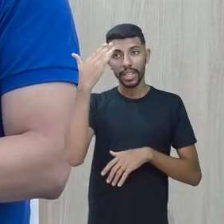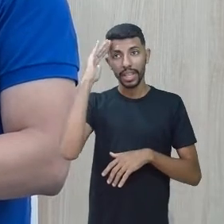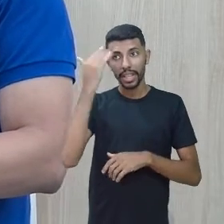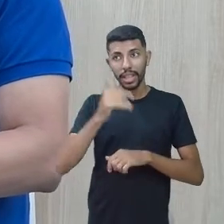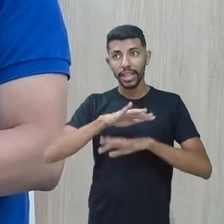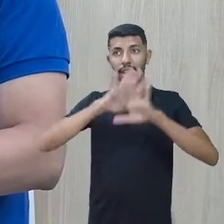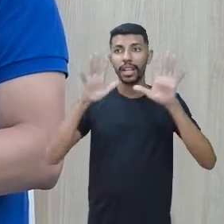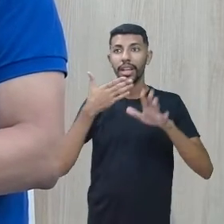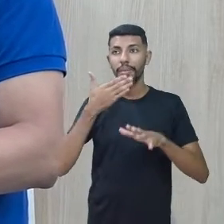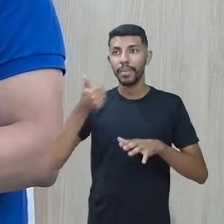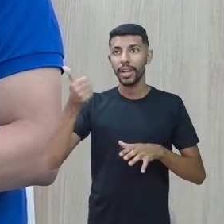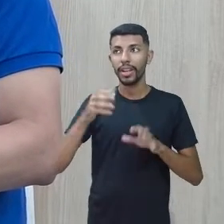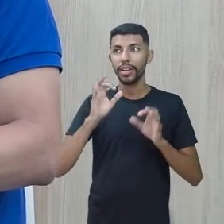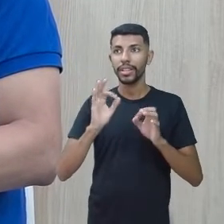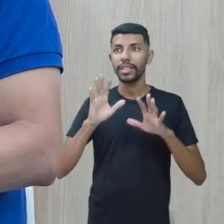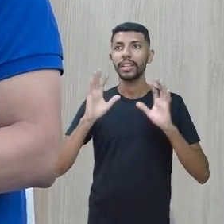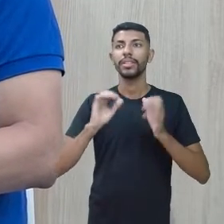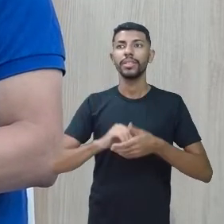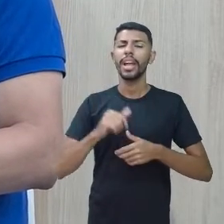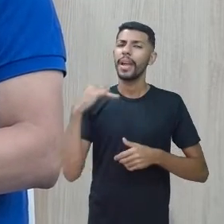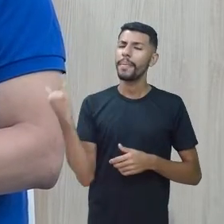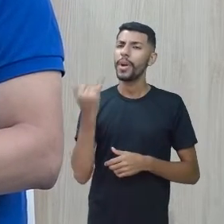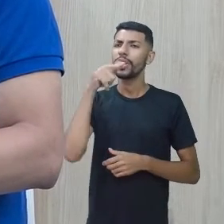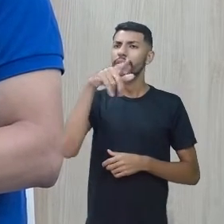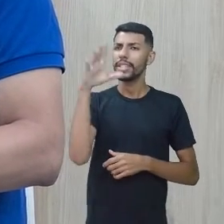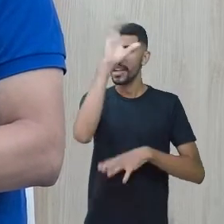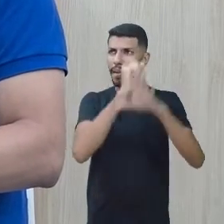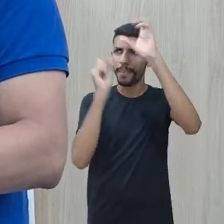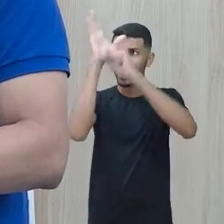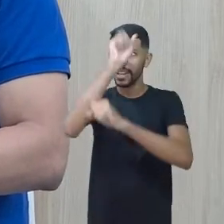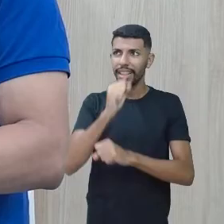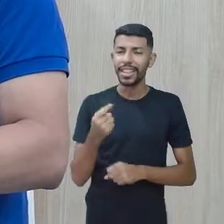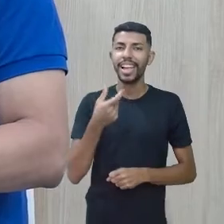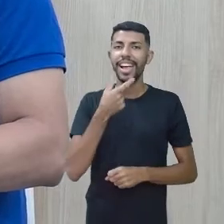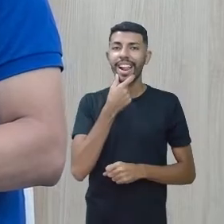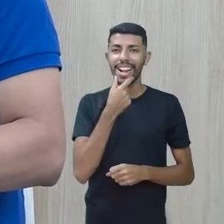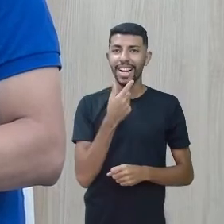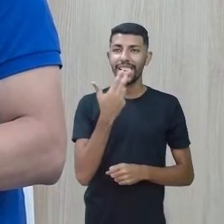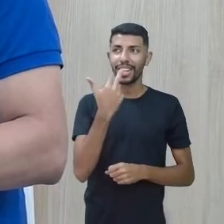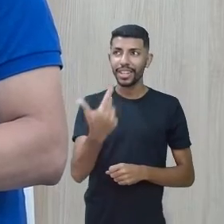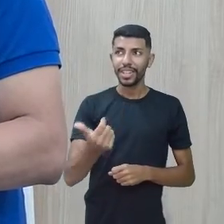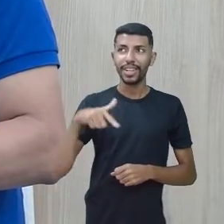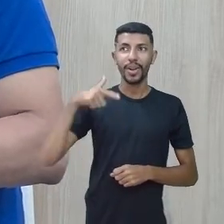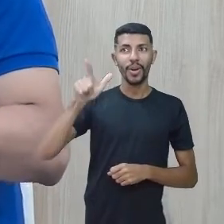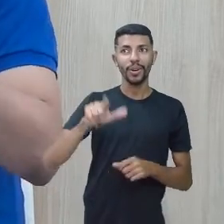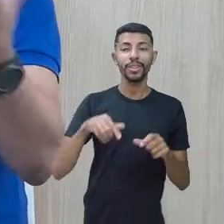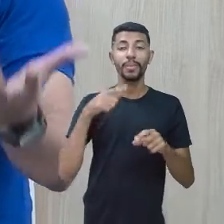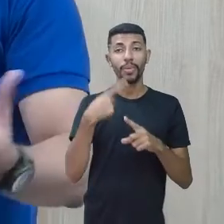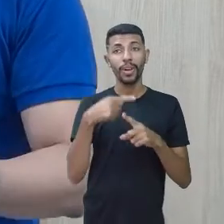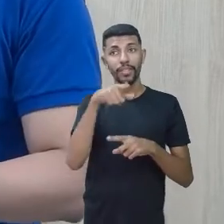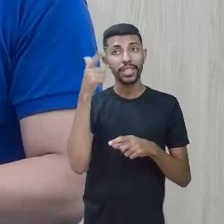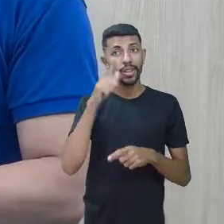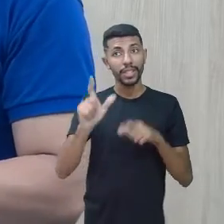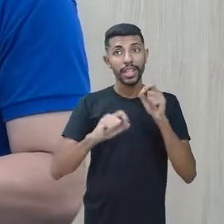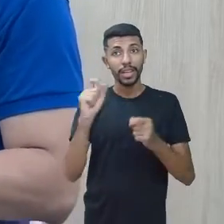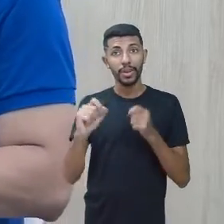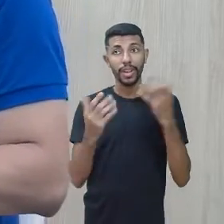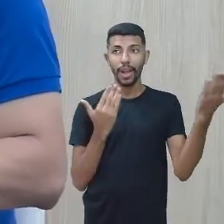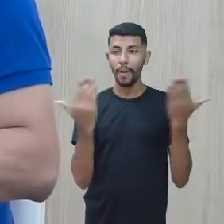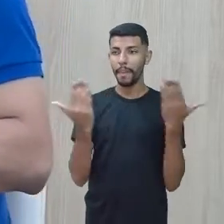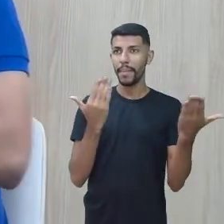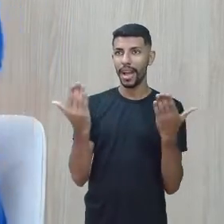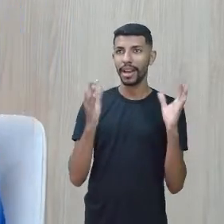isso que é importante você aprender uma língua estrangeira. Você aprender uma língua estrangeira, você vai ter o poder de comparar a sua língua com outras línguas. Professor.